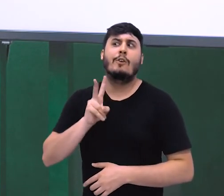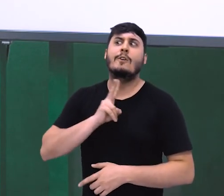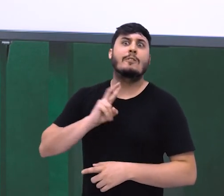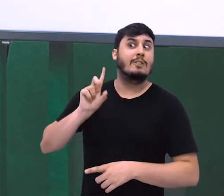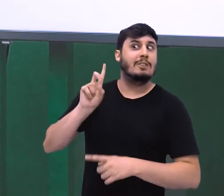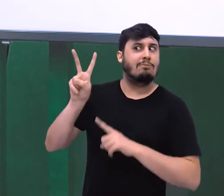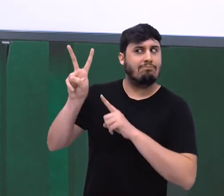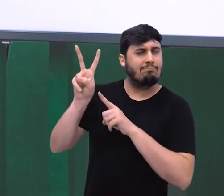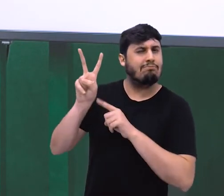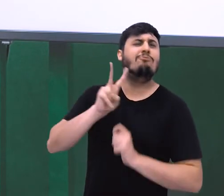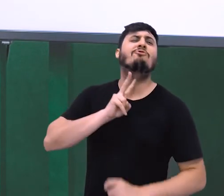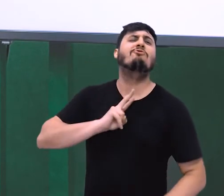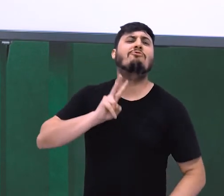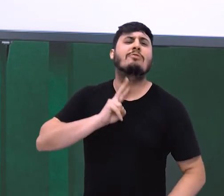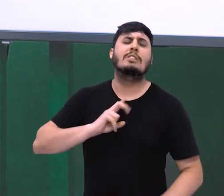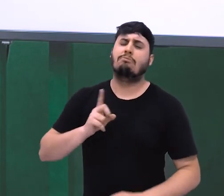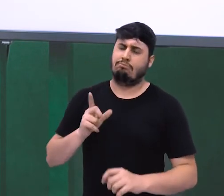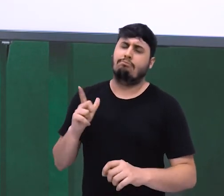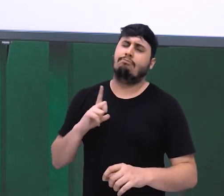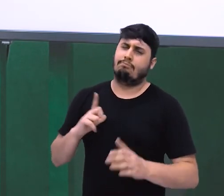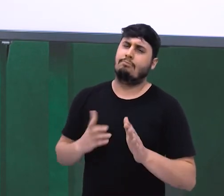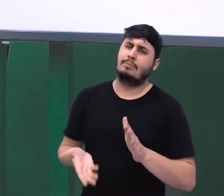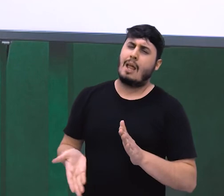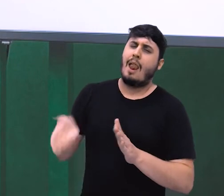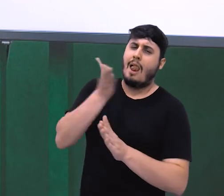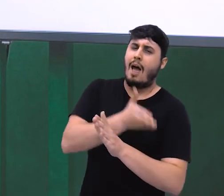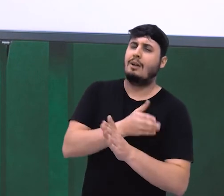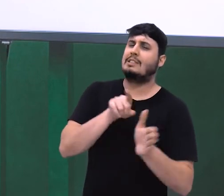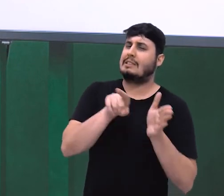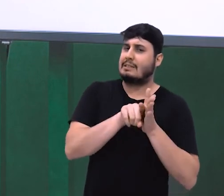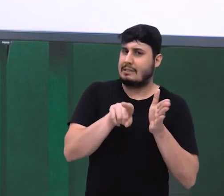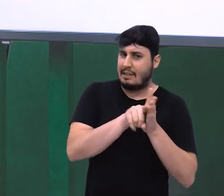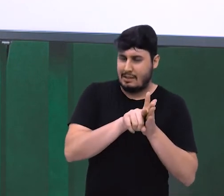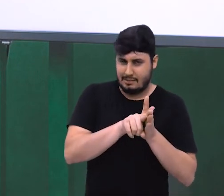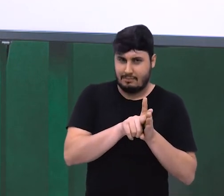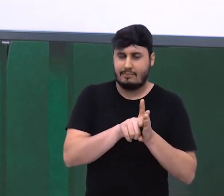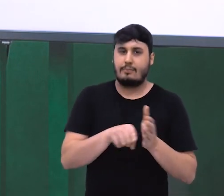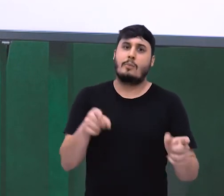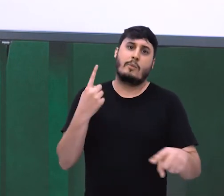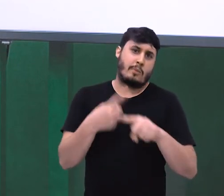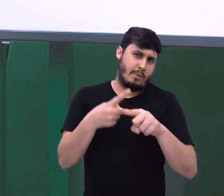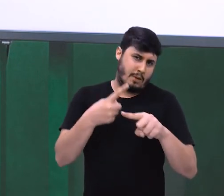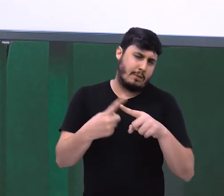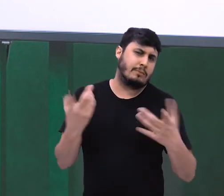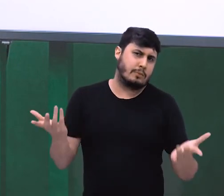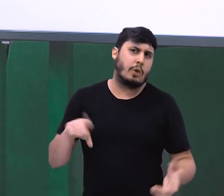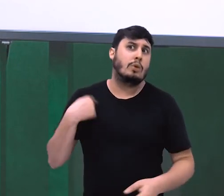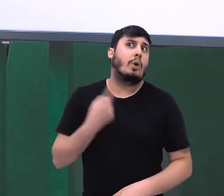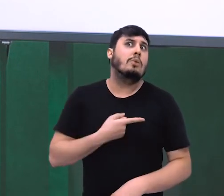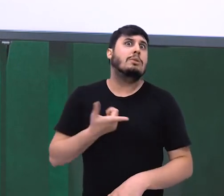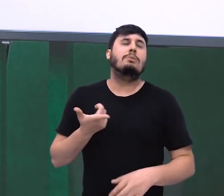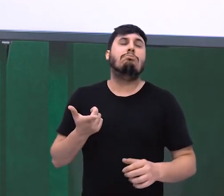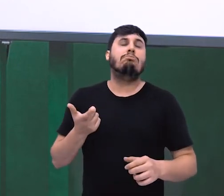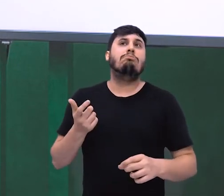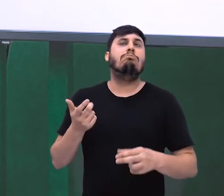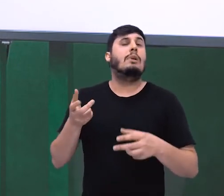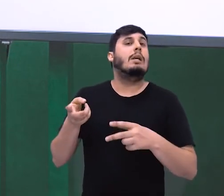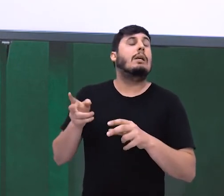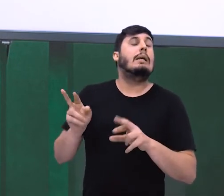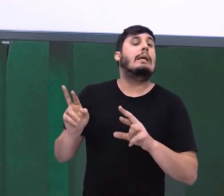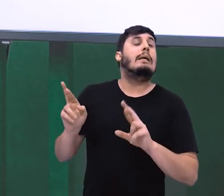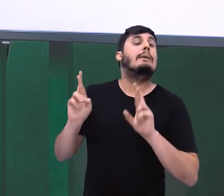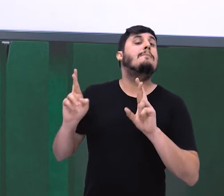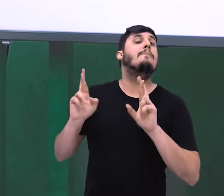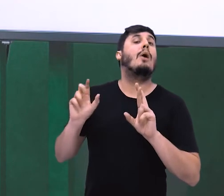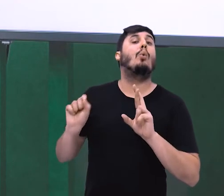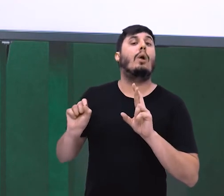A gente imagina que o desfecho seja ele falar que não vai ser preguiçoso. No entanto, olha